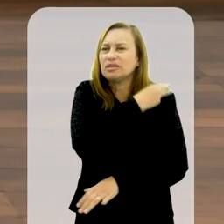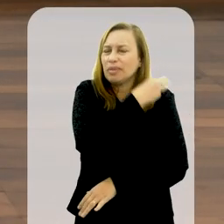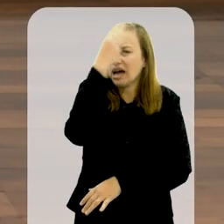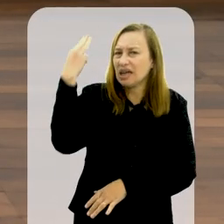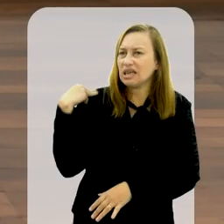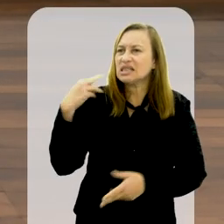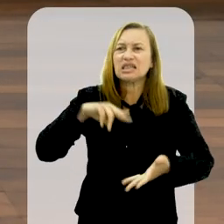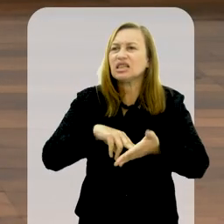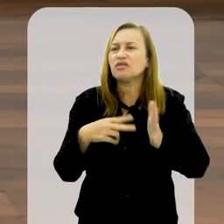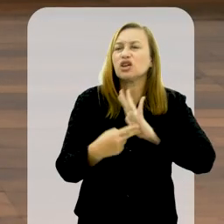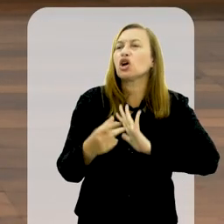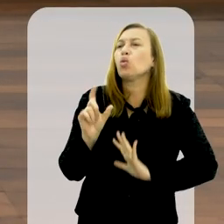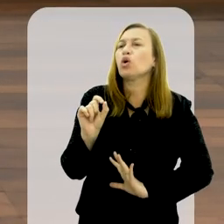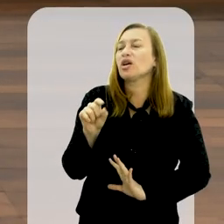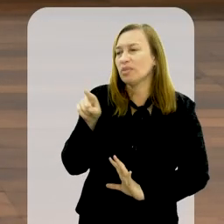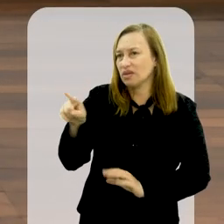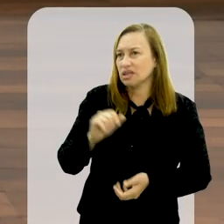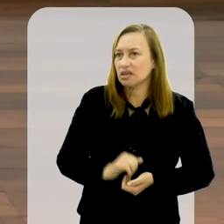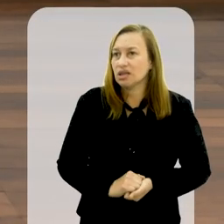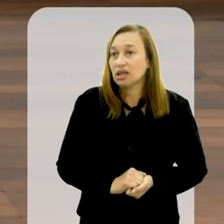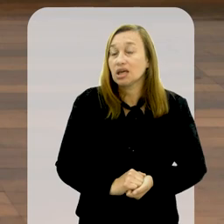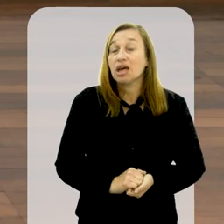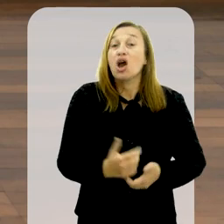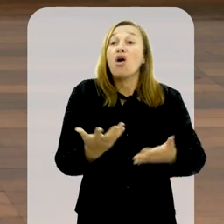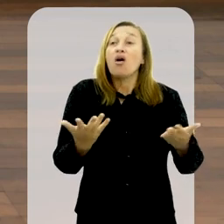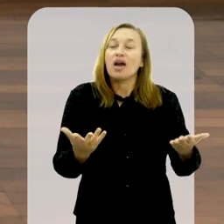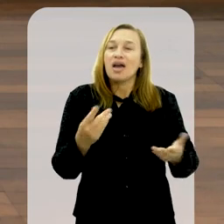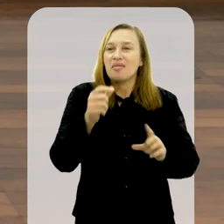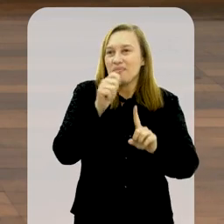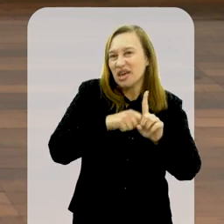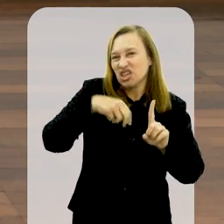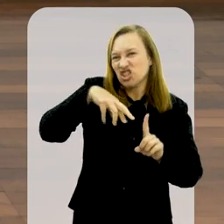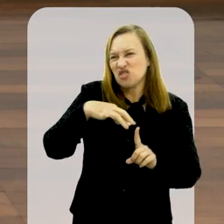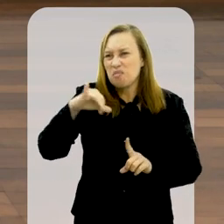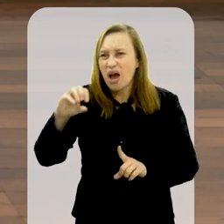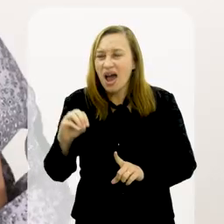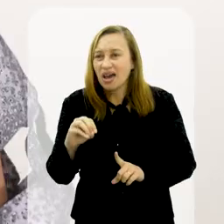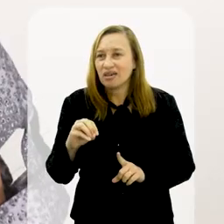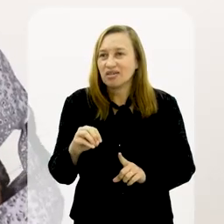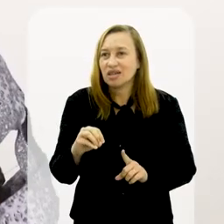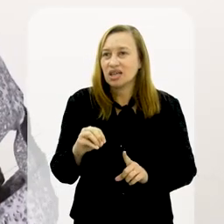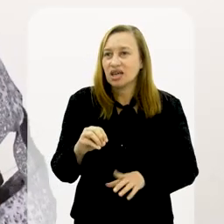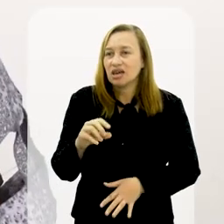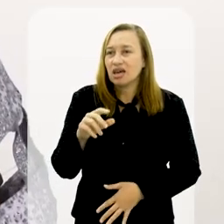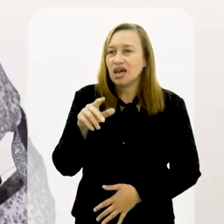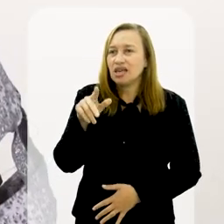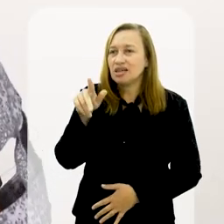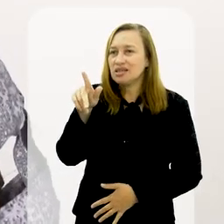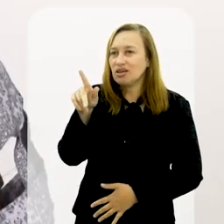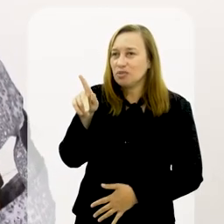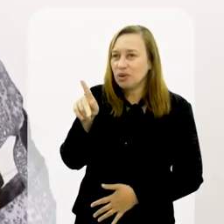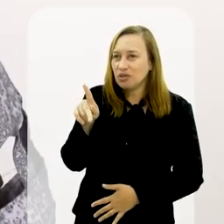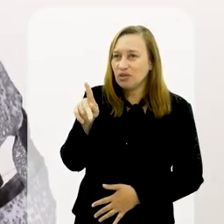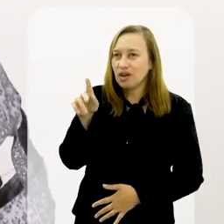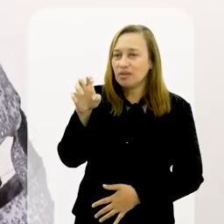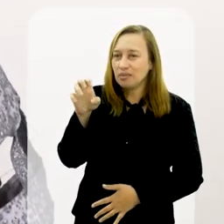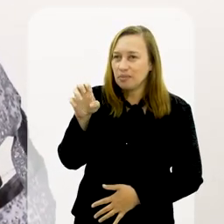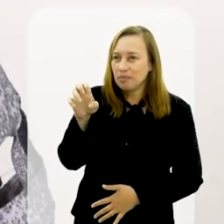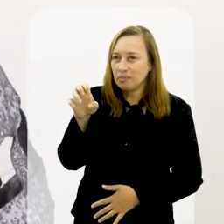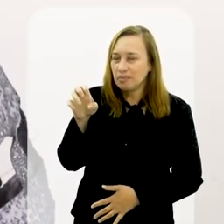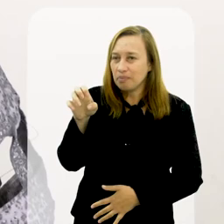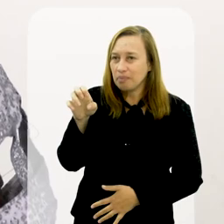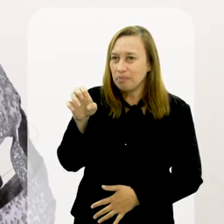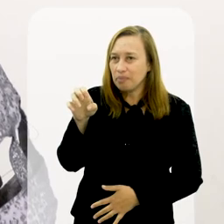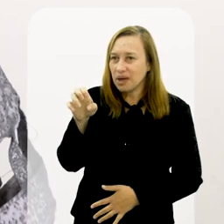Sofrimento de Maria, para você. Como é que você vê? Olha, é mês de maio, né? E o Preto Velho, que é uma